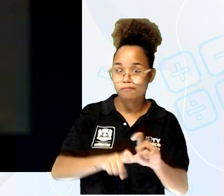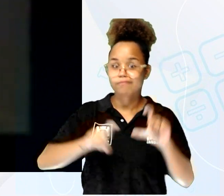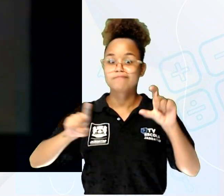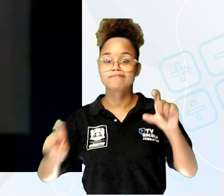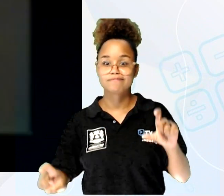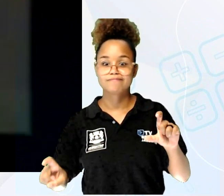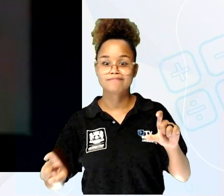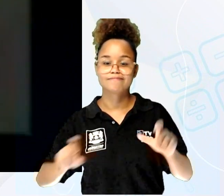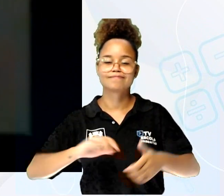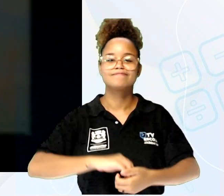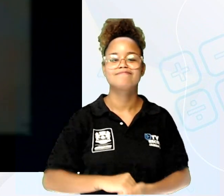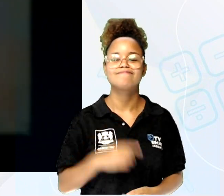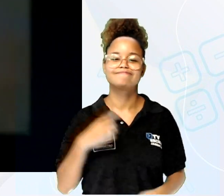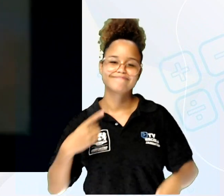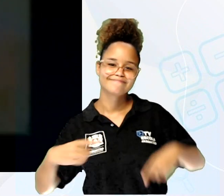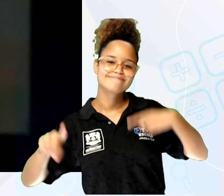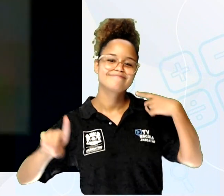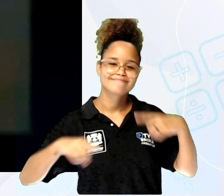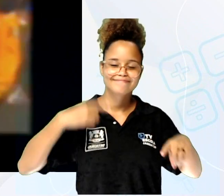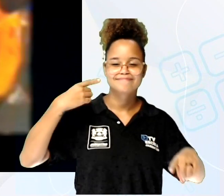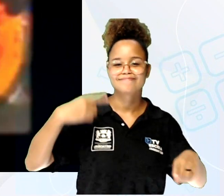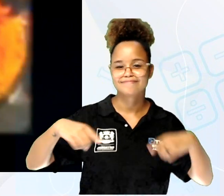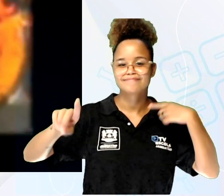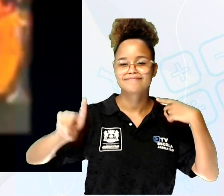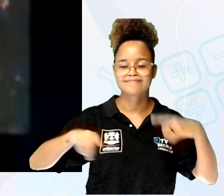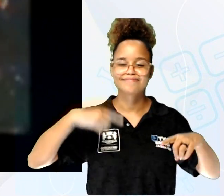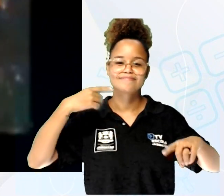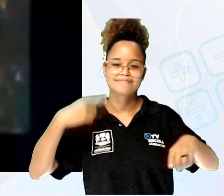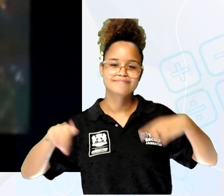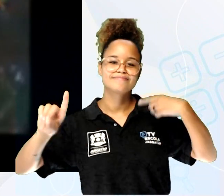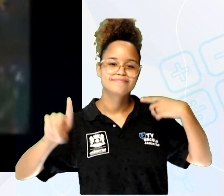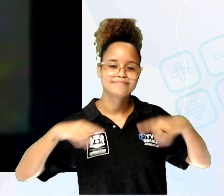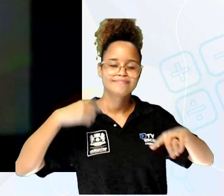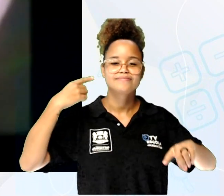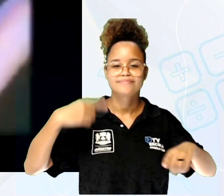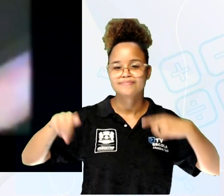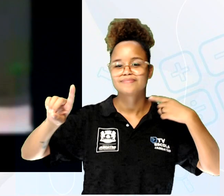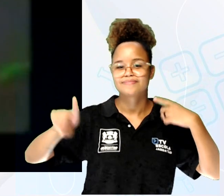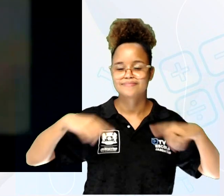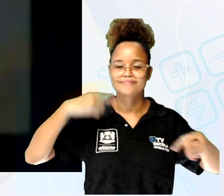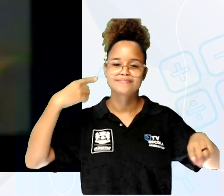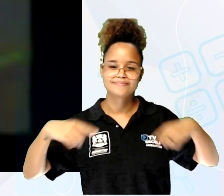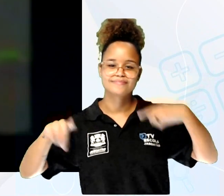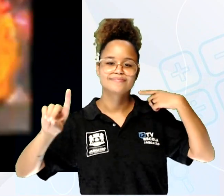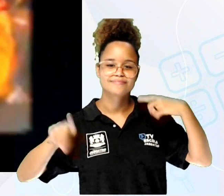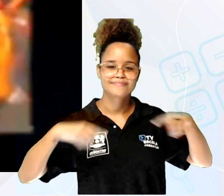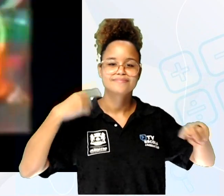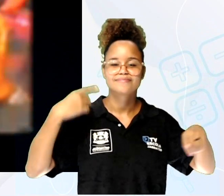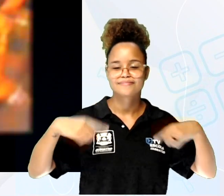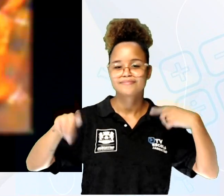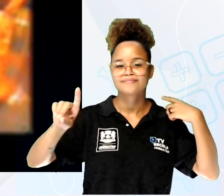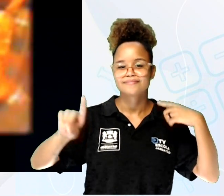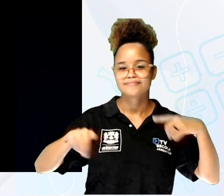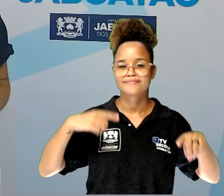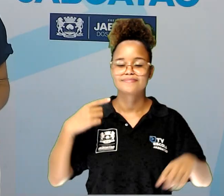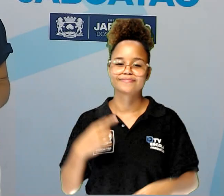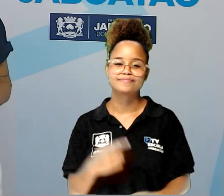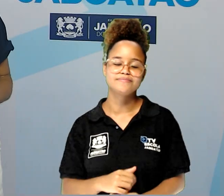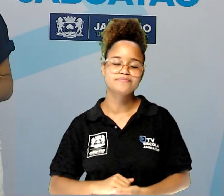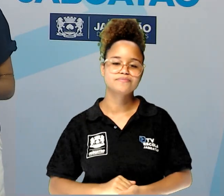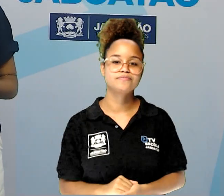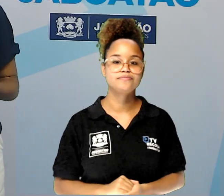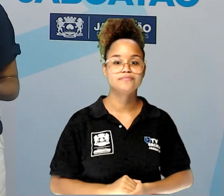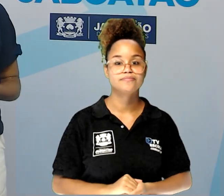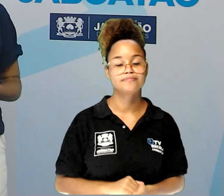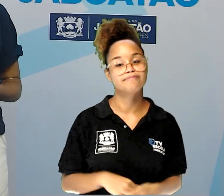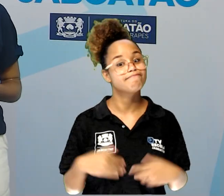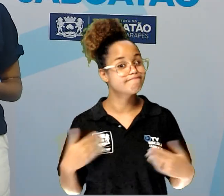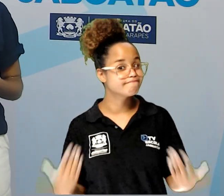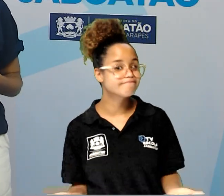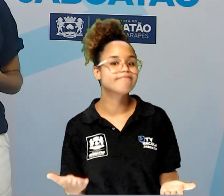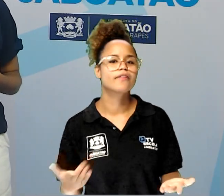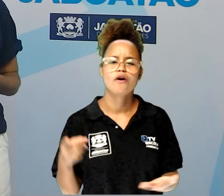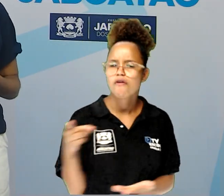que